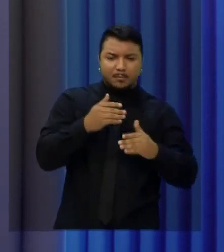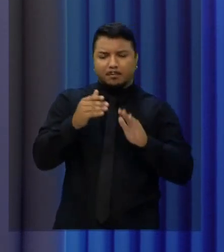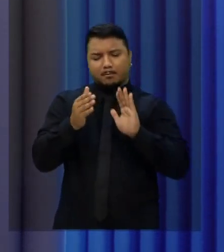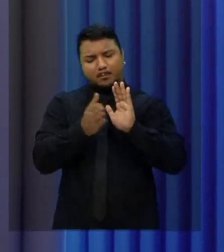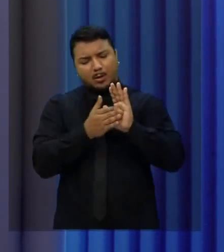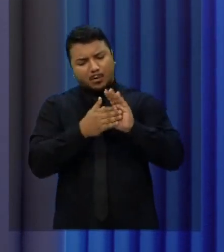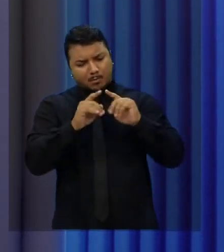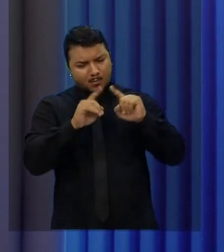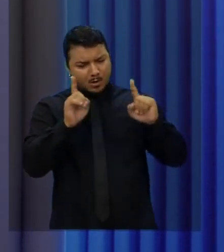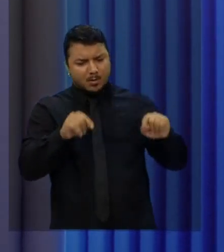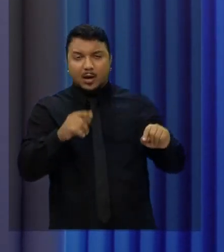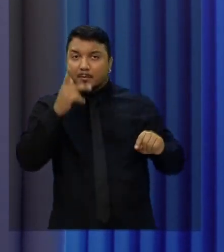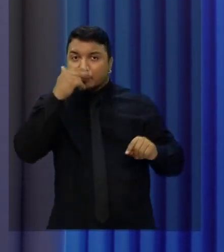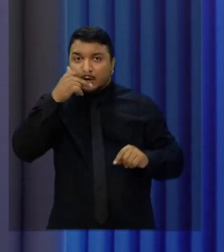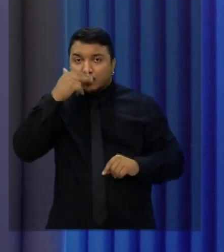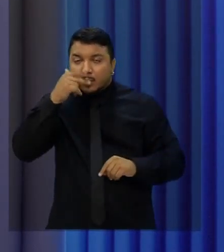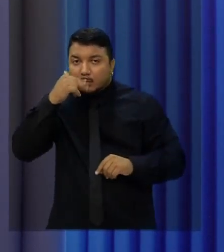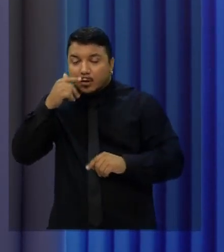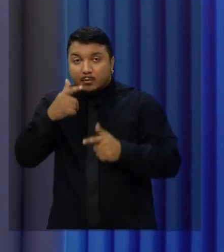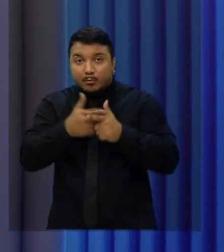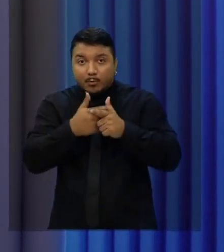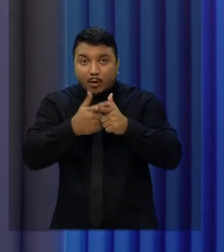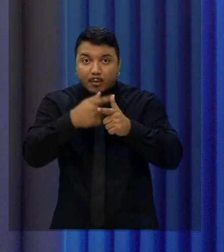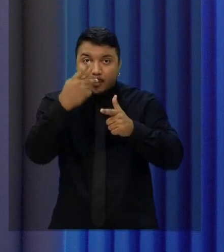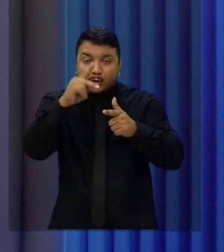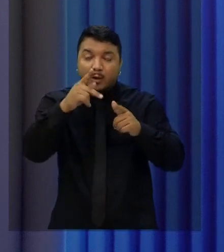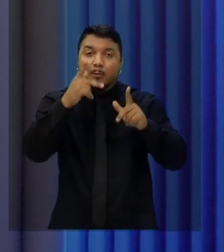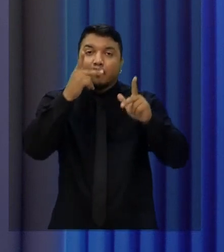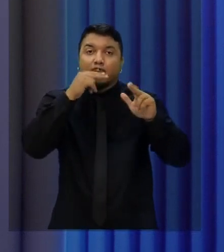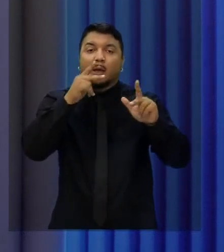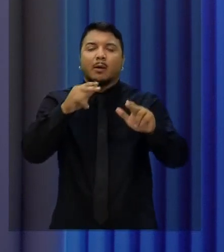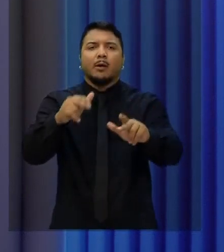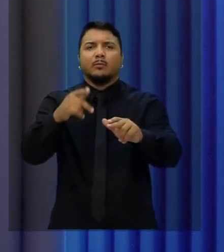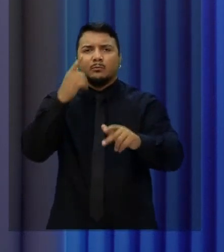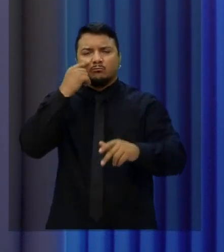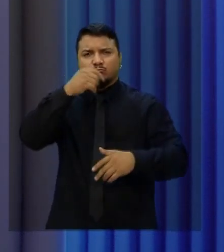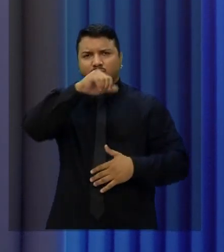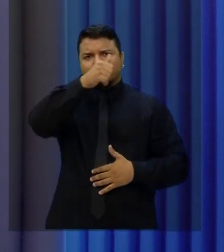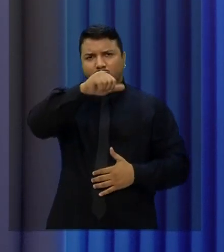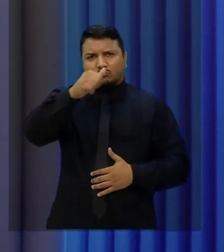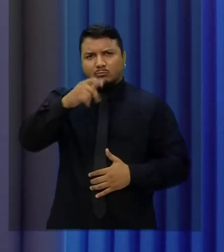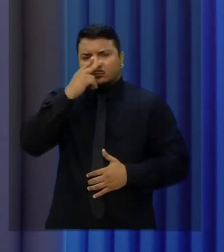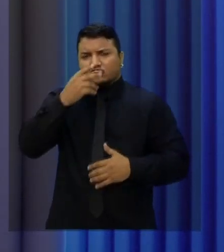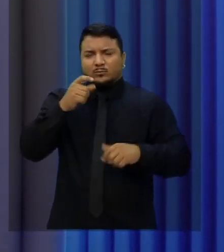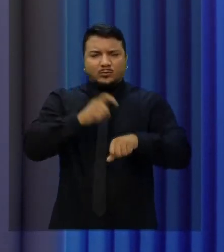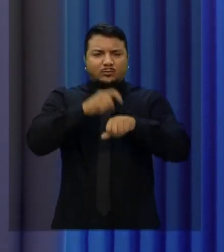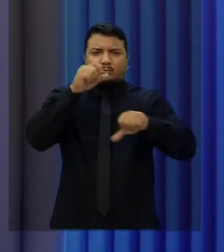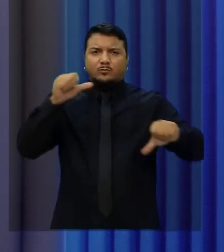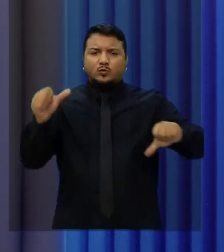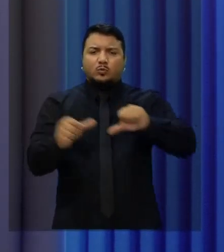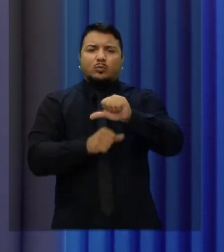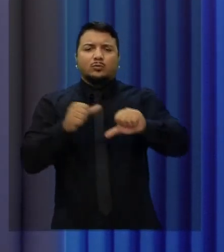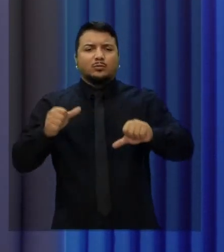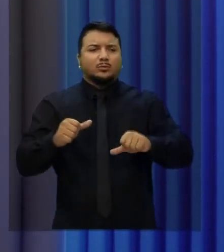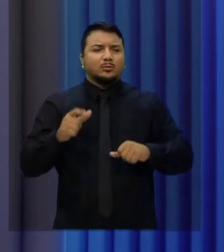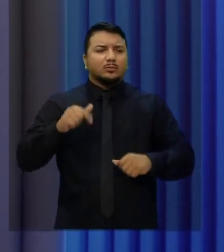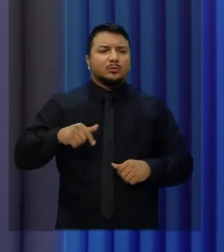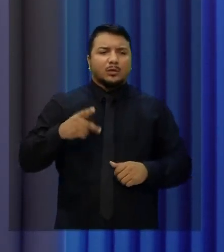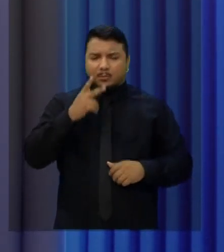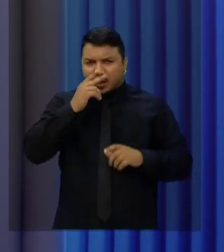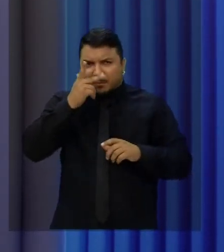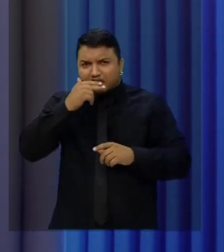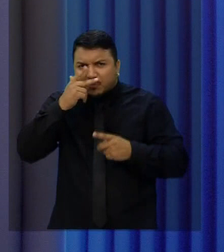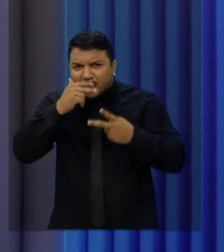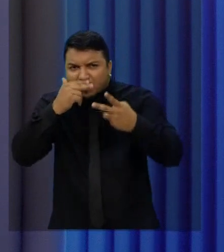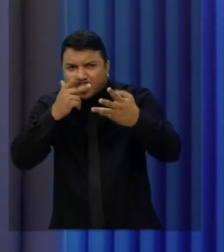as mesmas e o seu problema continua sendo o mesmo. Faça avaliação se não está na hora de mudar, mudar para ter um resultado diferente. Com os mesmos,